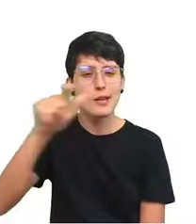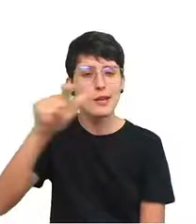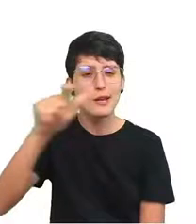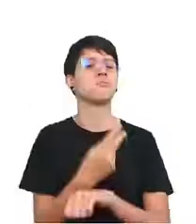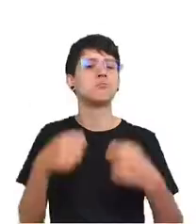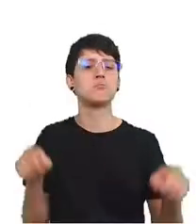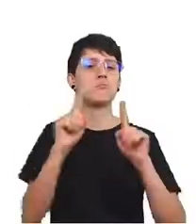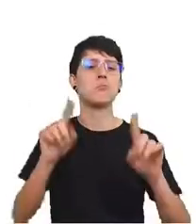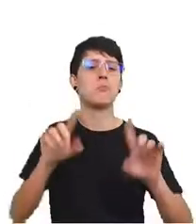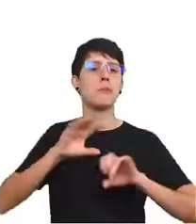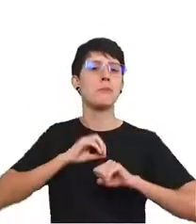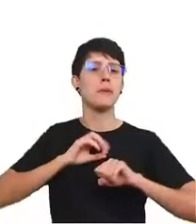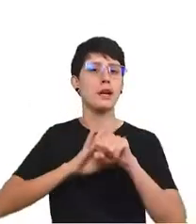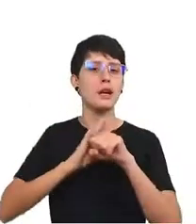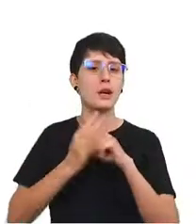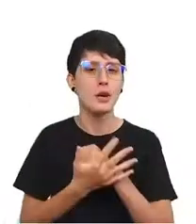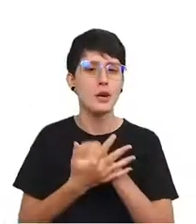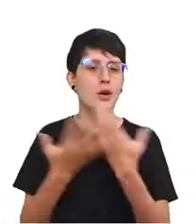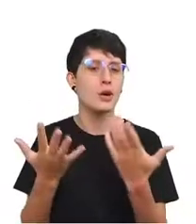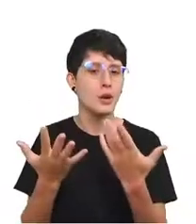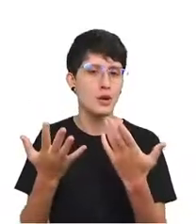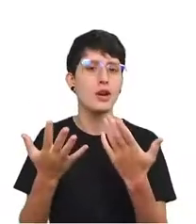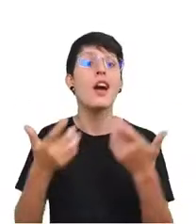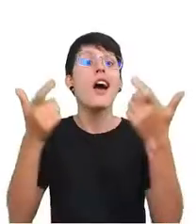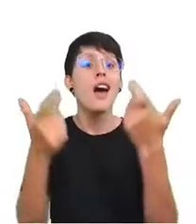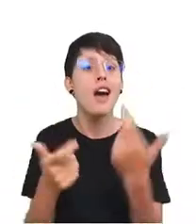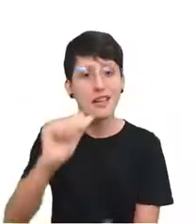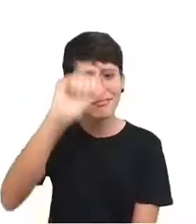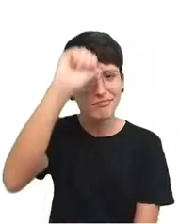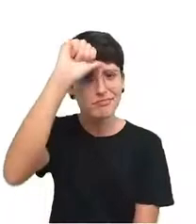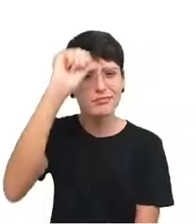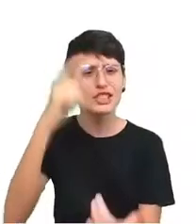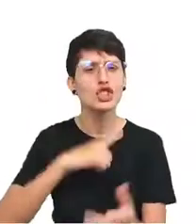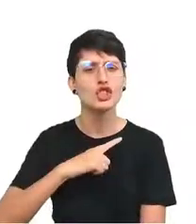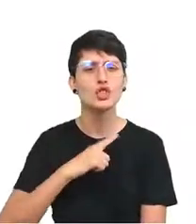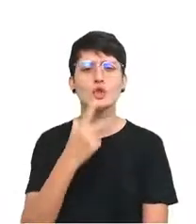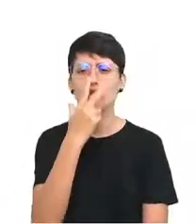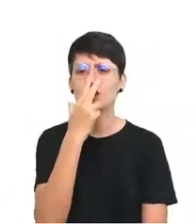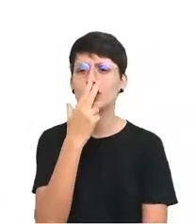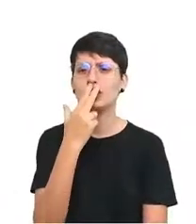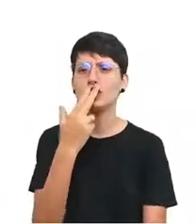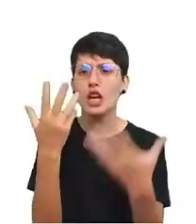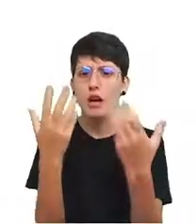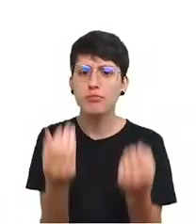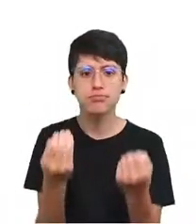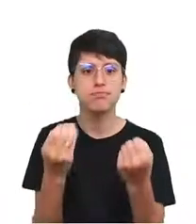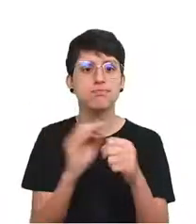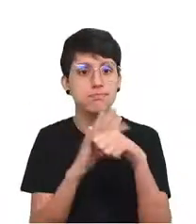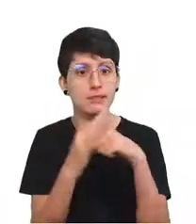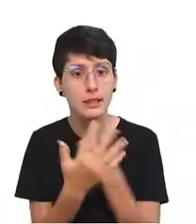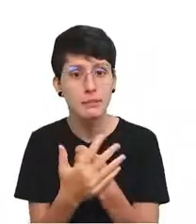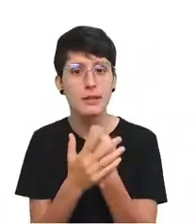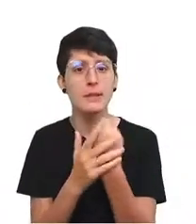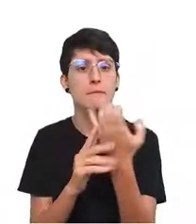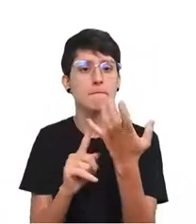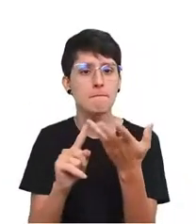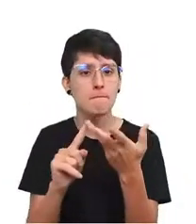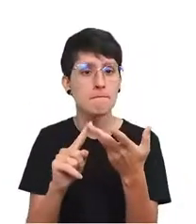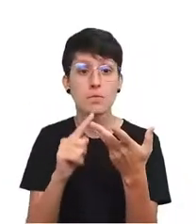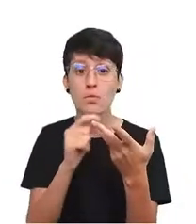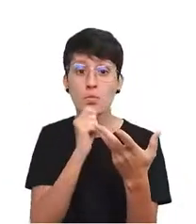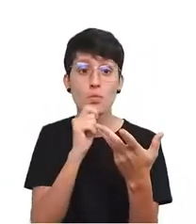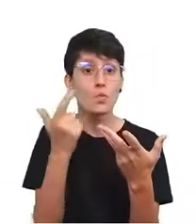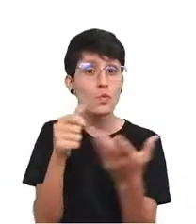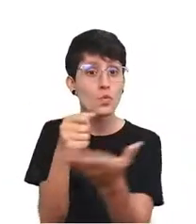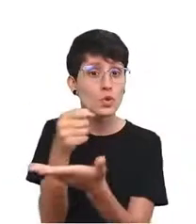ou de que a Índia tinha derrotado a pandemia, sem base qualquer na realidade. E as consequências